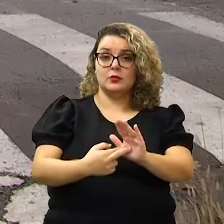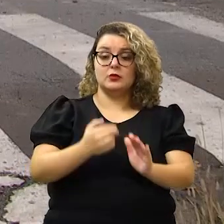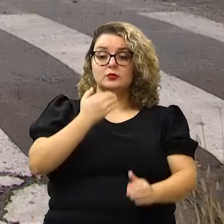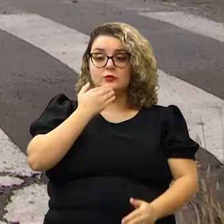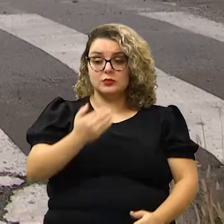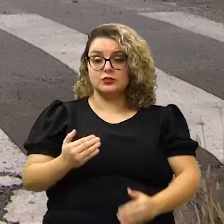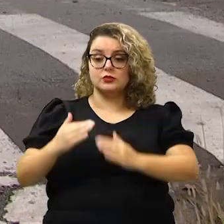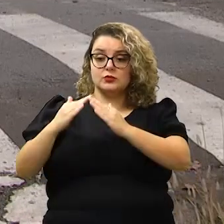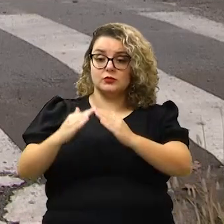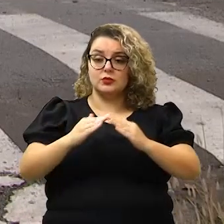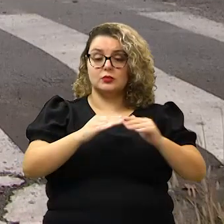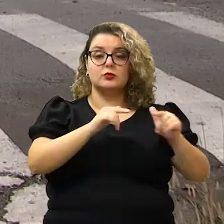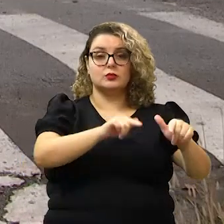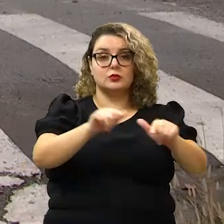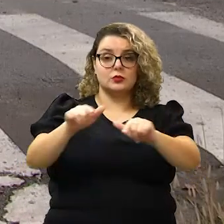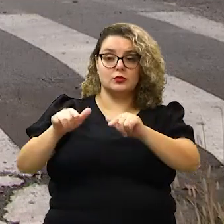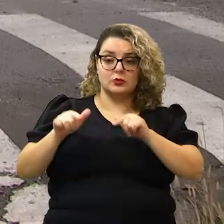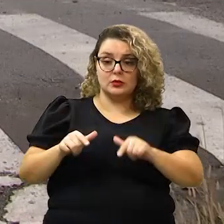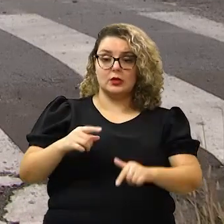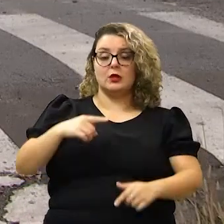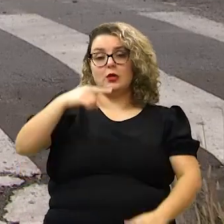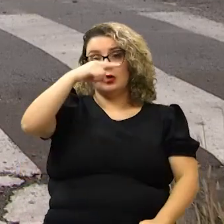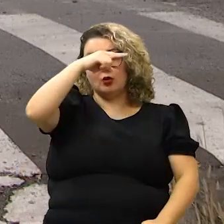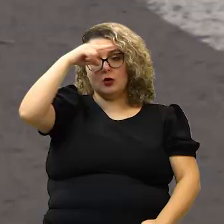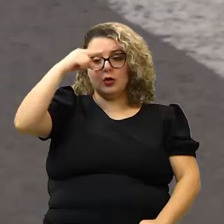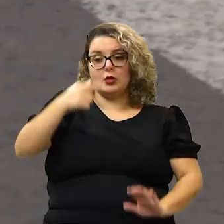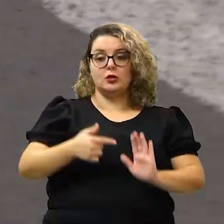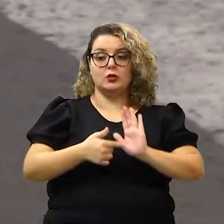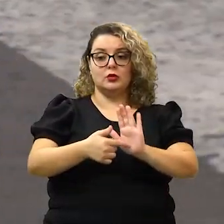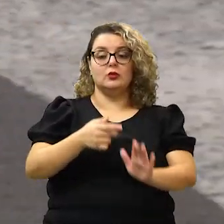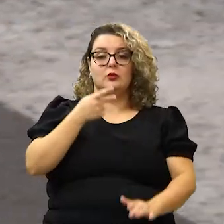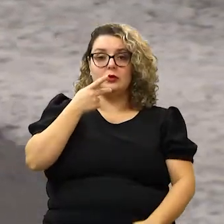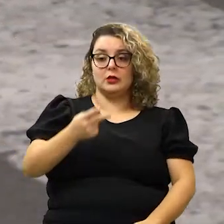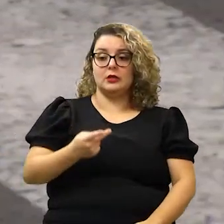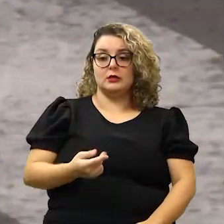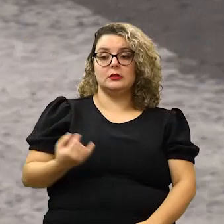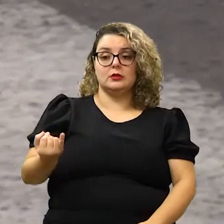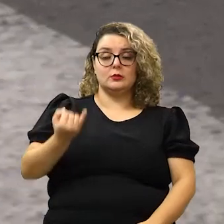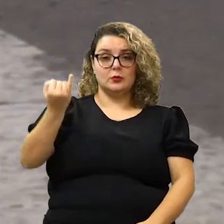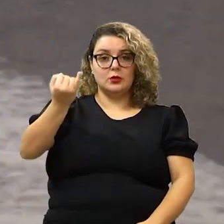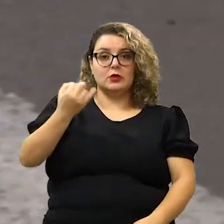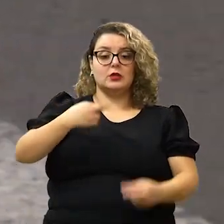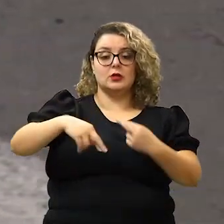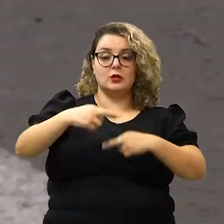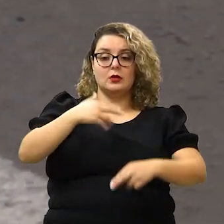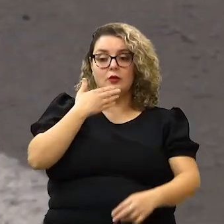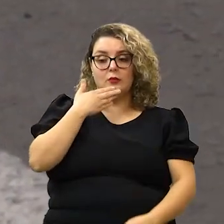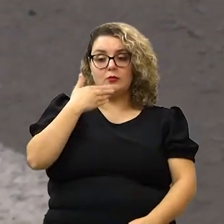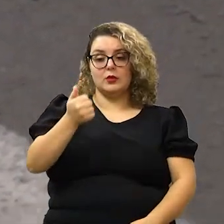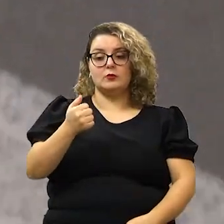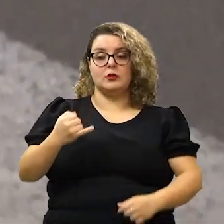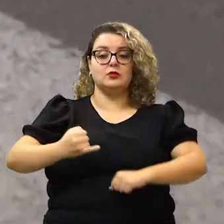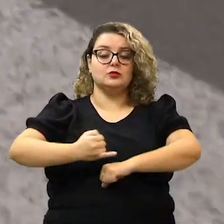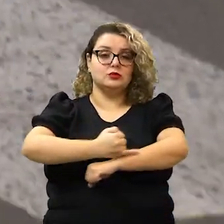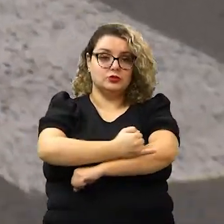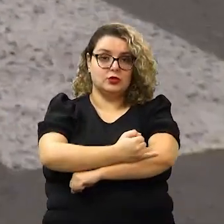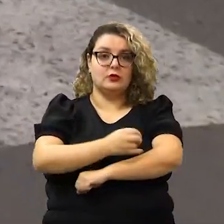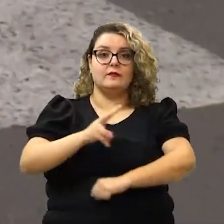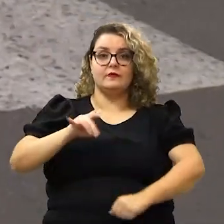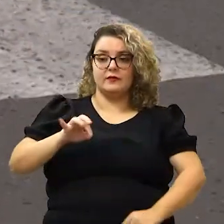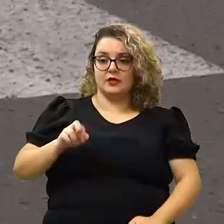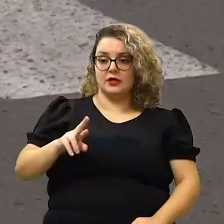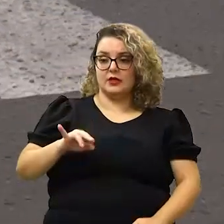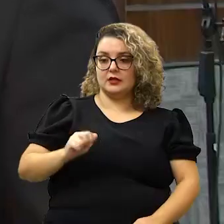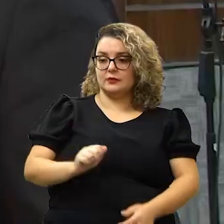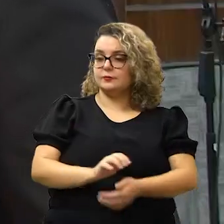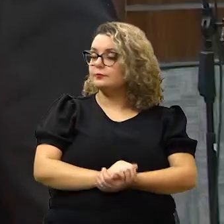reivindicação dos moradores do local, Otto destaca a importância das demandas relacionadas à melhoria da infraestrutura